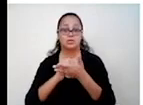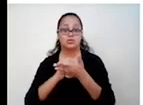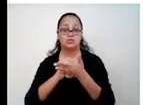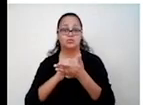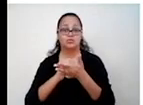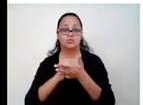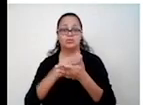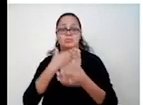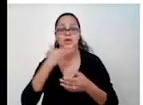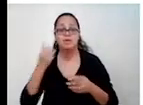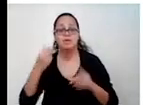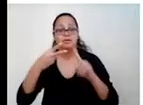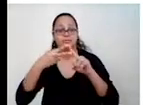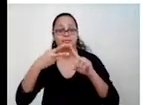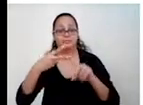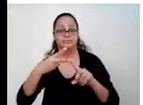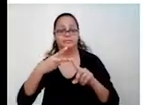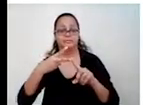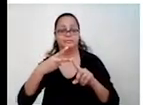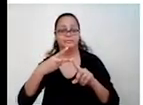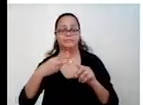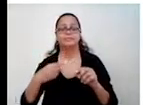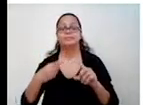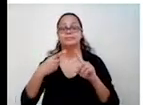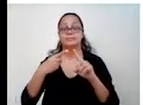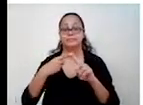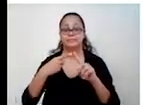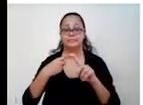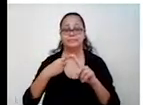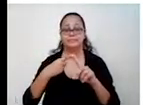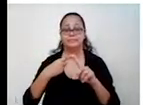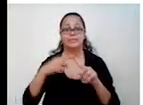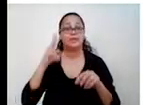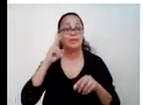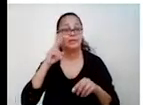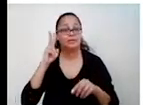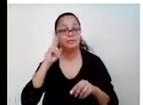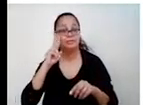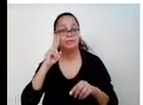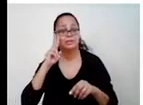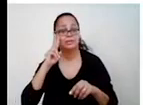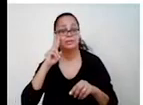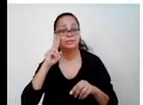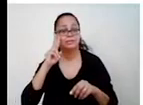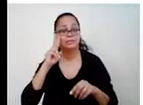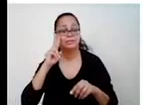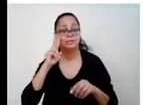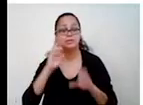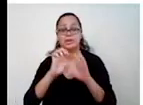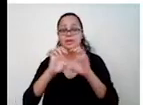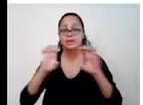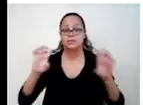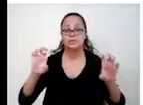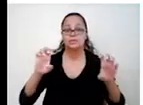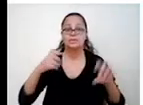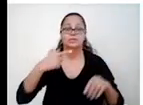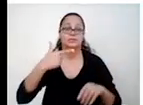de Bhaskar e a fórmula de produto. Então, a fórmula de Bhaskar, relembrando, isso aqui é a equação do segundo grau.